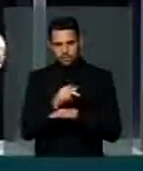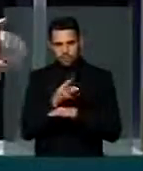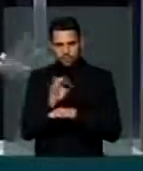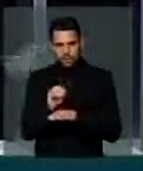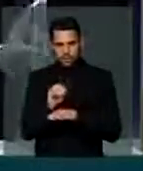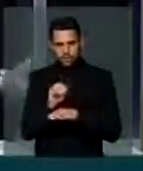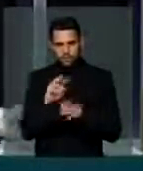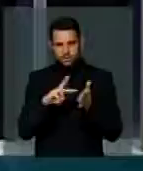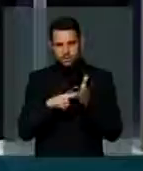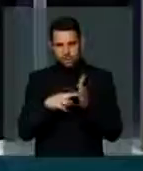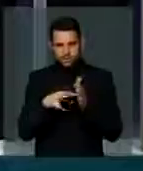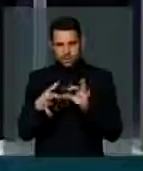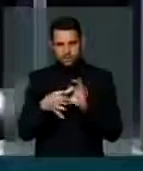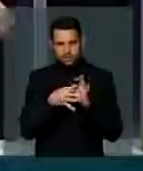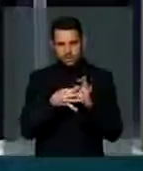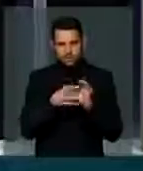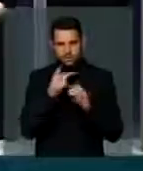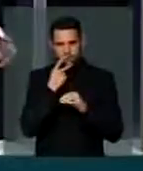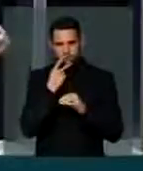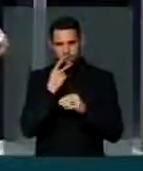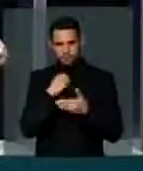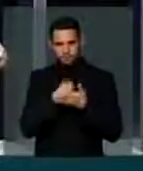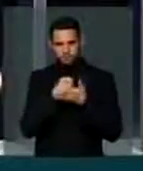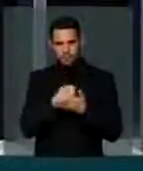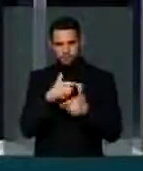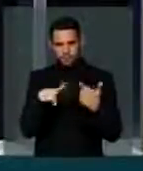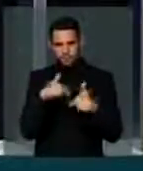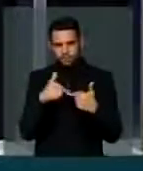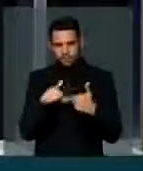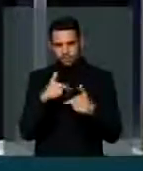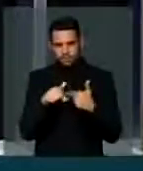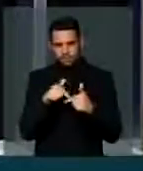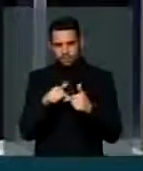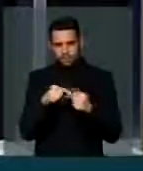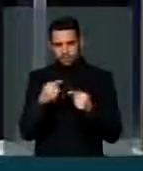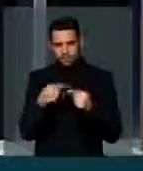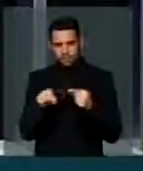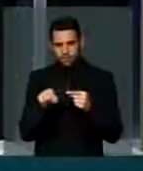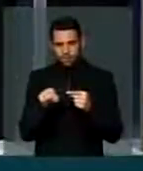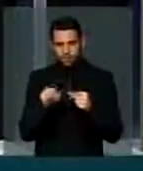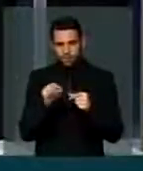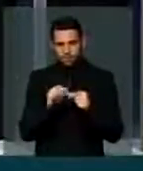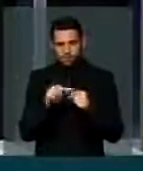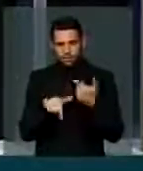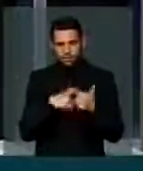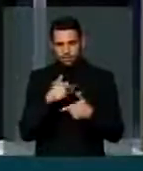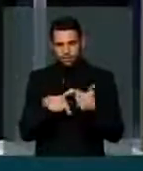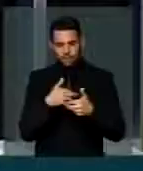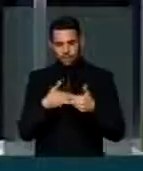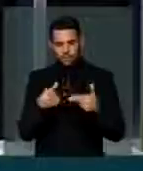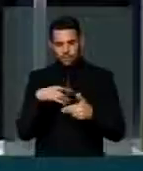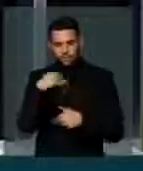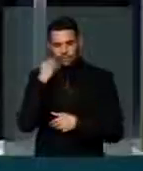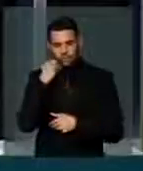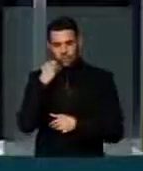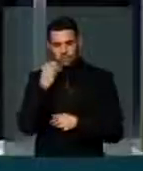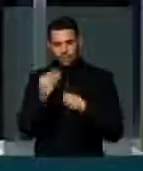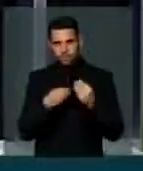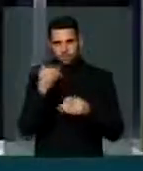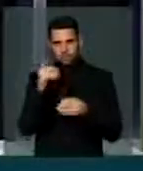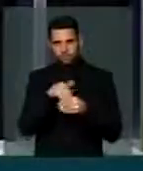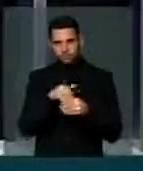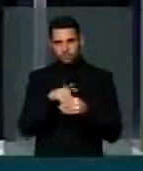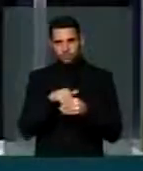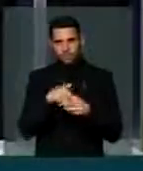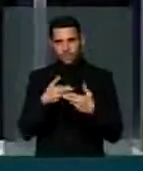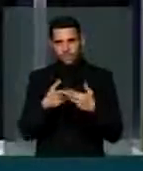e sindicatos ligados ao PT dizer que são a favor dos trabalhadores, porque estão trabalhando contra esses trabalhadores. Estou provando com o meu voto